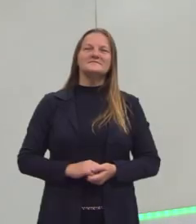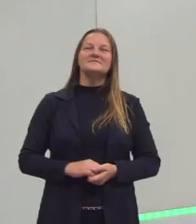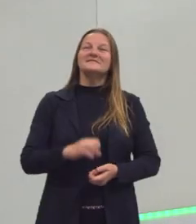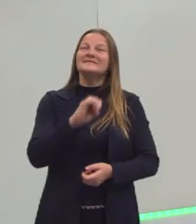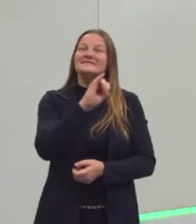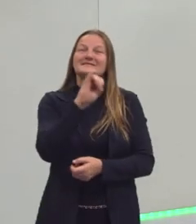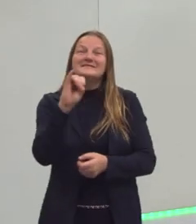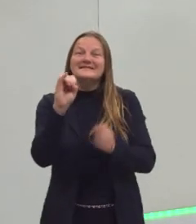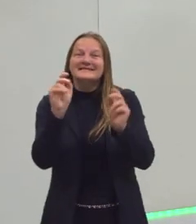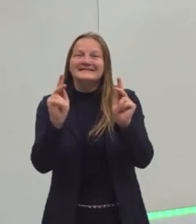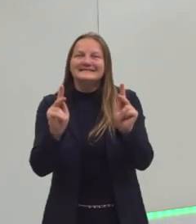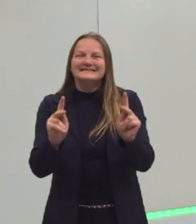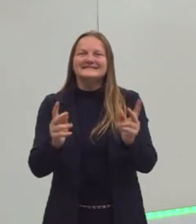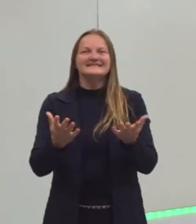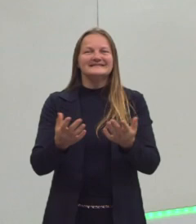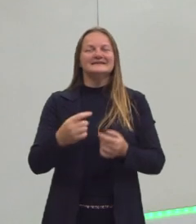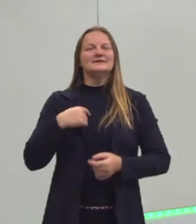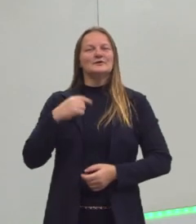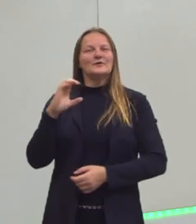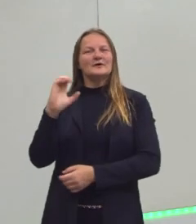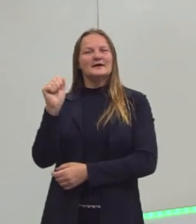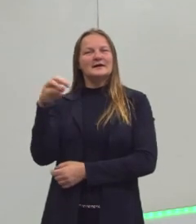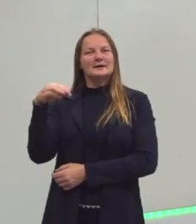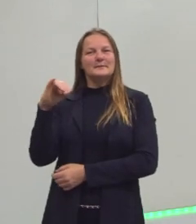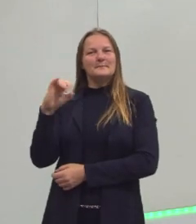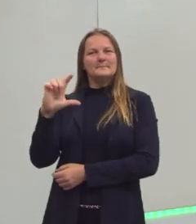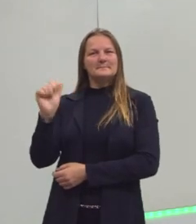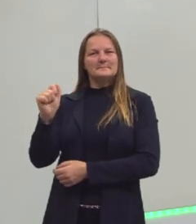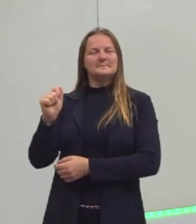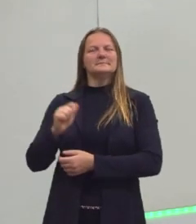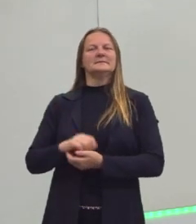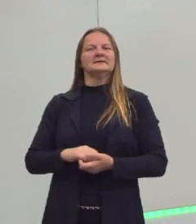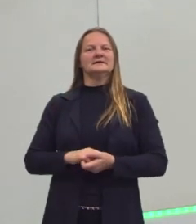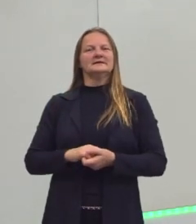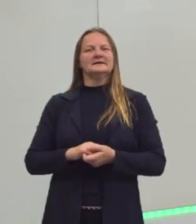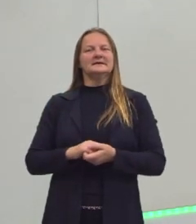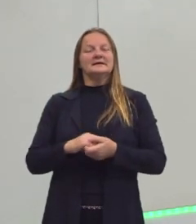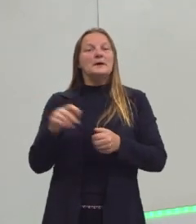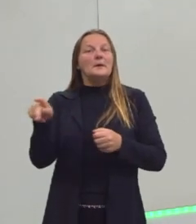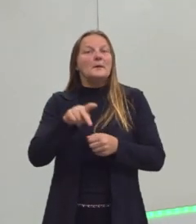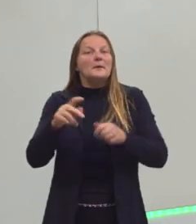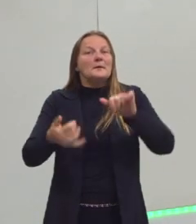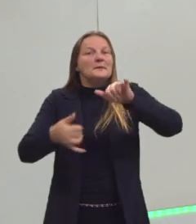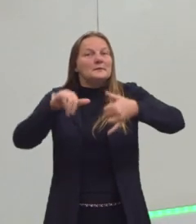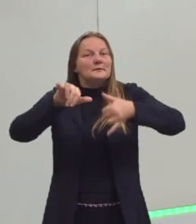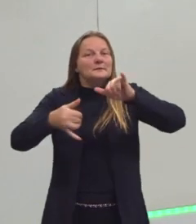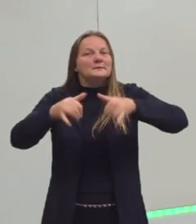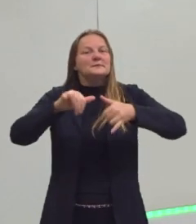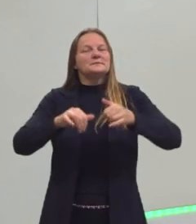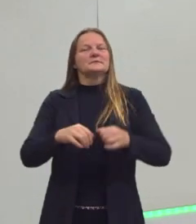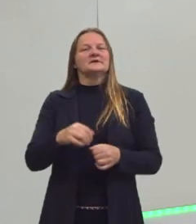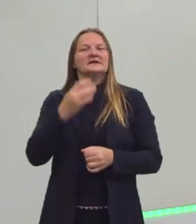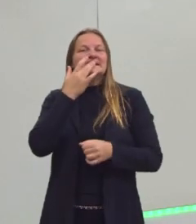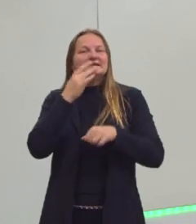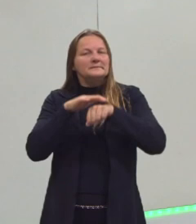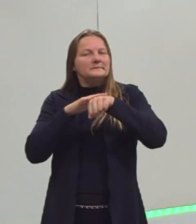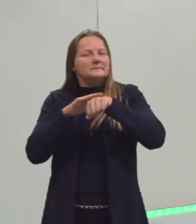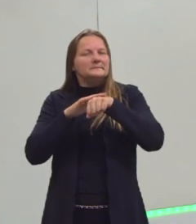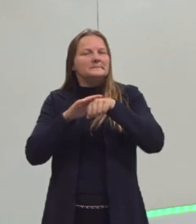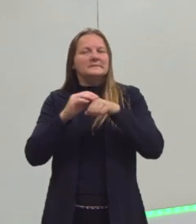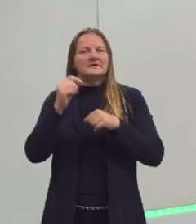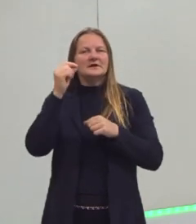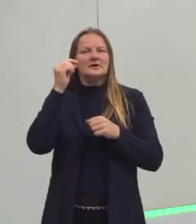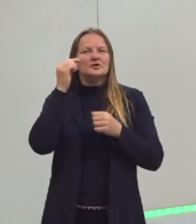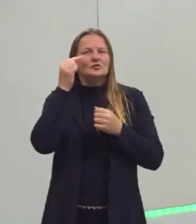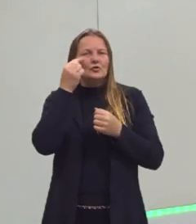Olá pessoal, eu sou a professora Camila Grandini, sou professora de Química, sou uma mulher branca, de pele clara, olhos